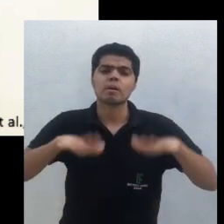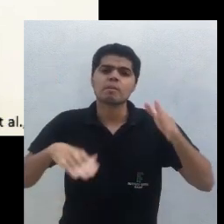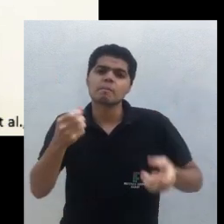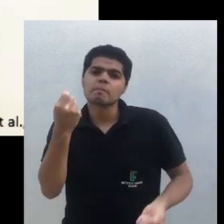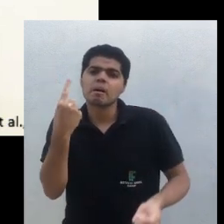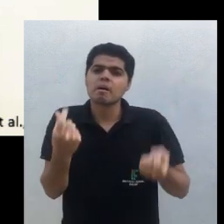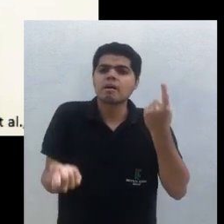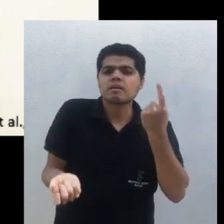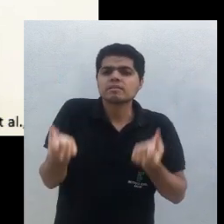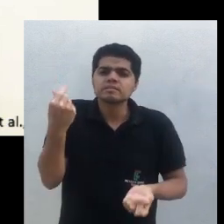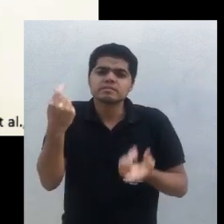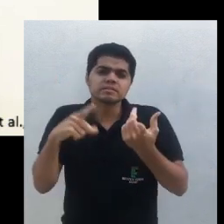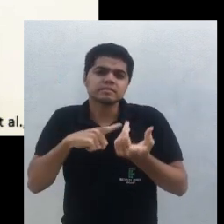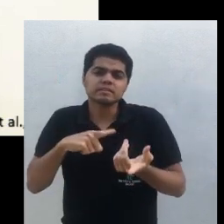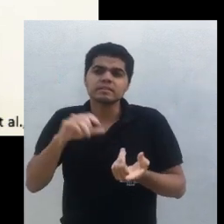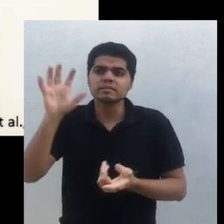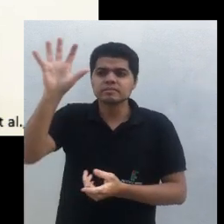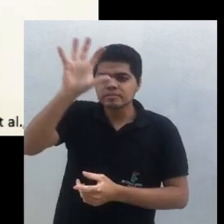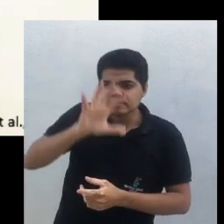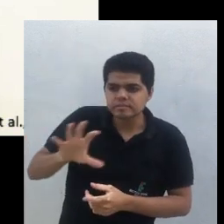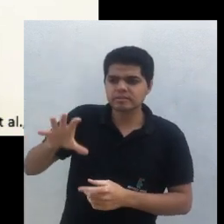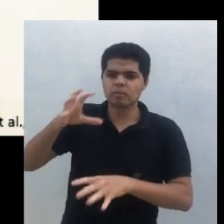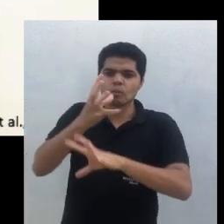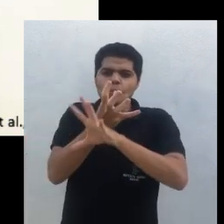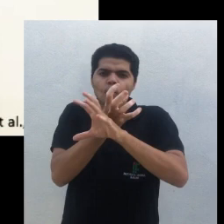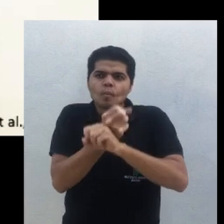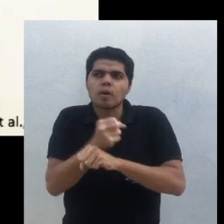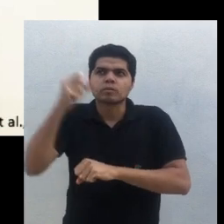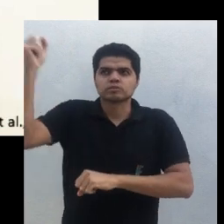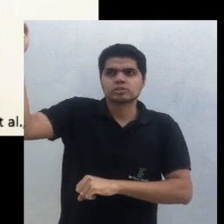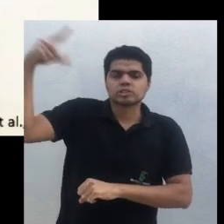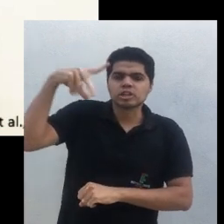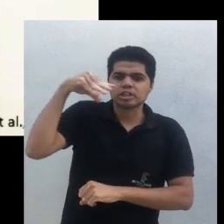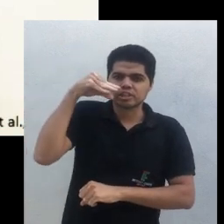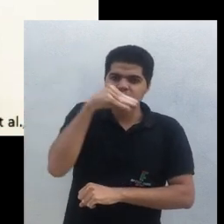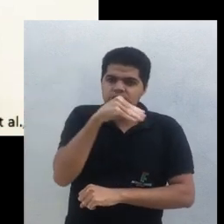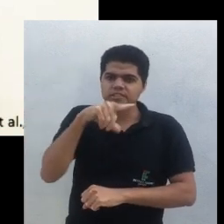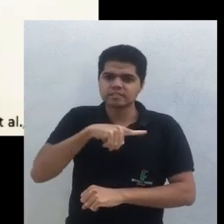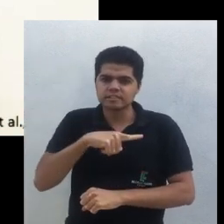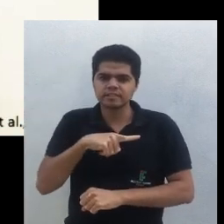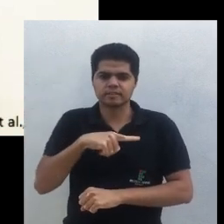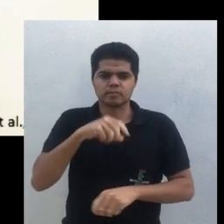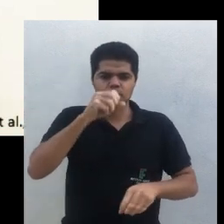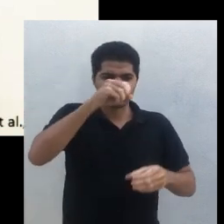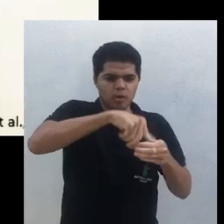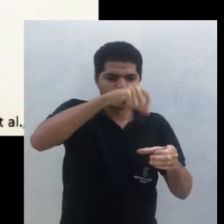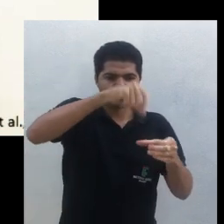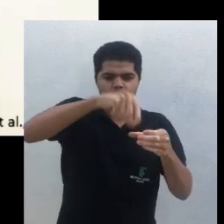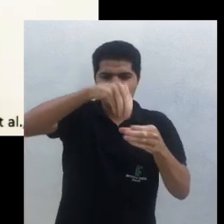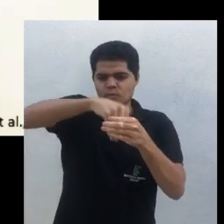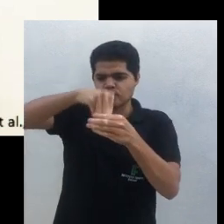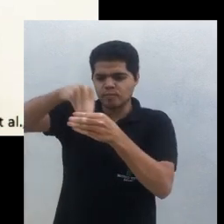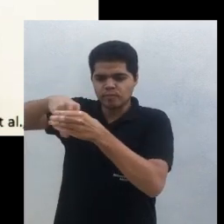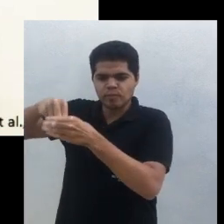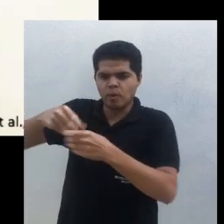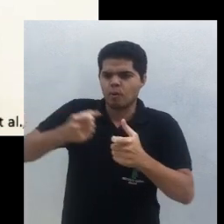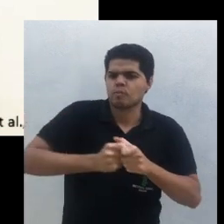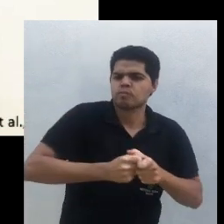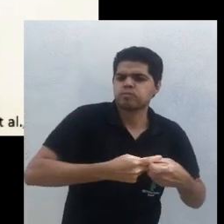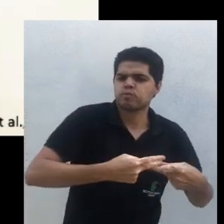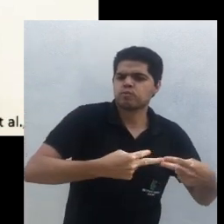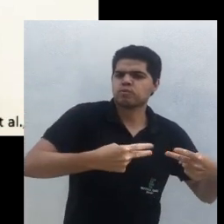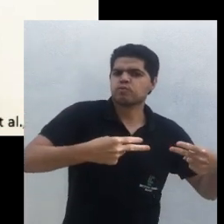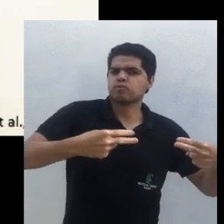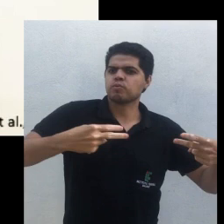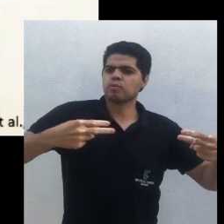aqui é fazer essas linhas de proteção com o vento né a incidência do sol e ao mesmo tempo o fornecimento aqui